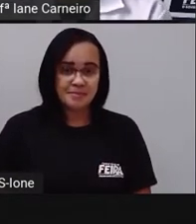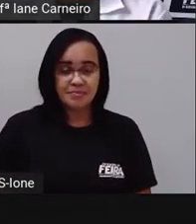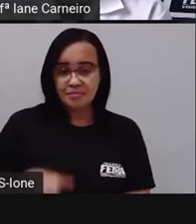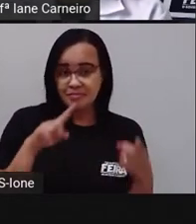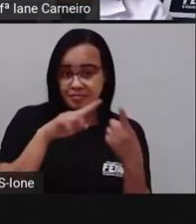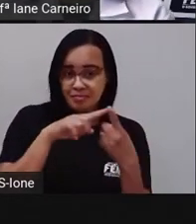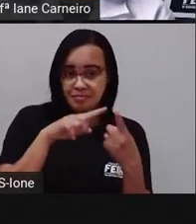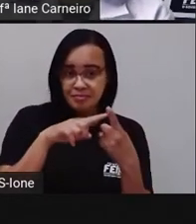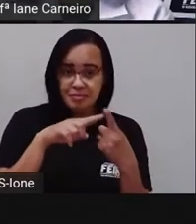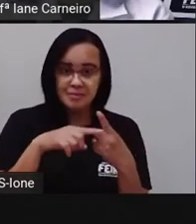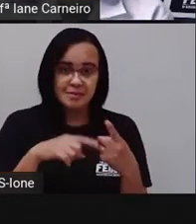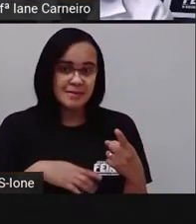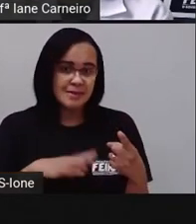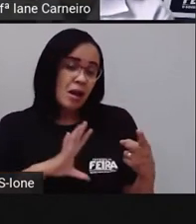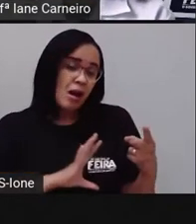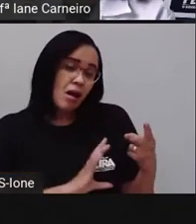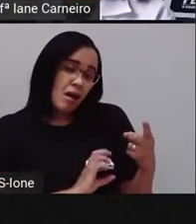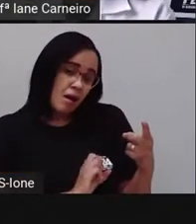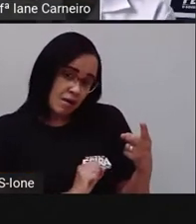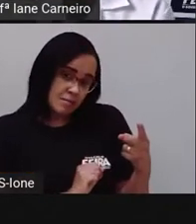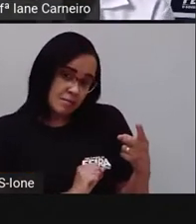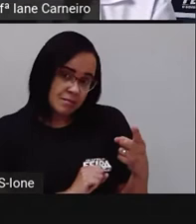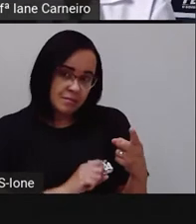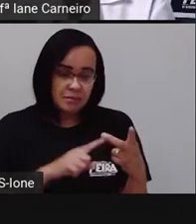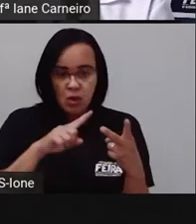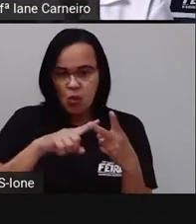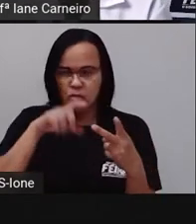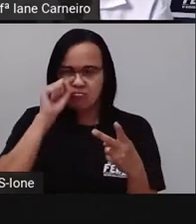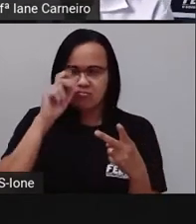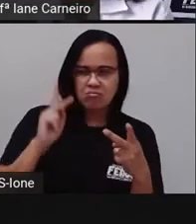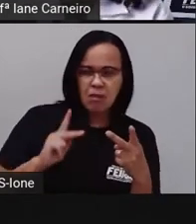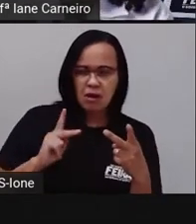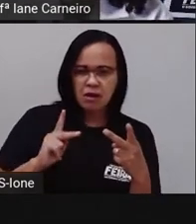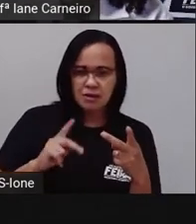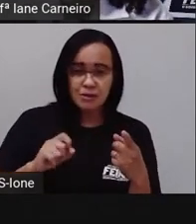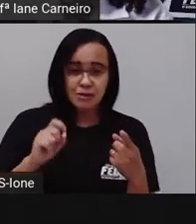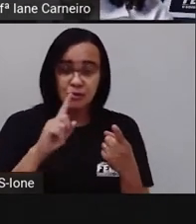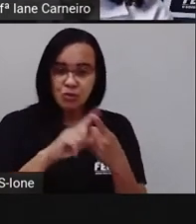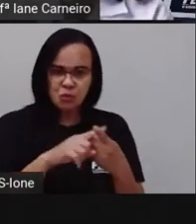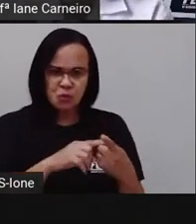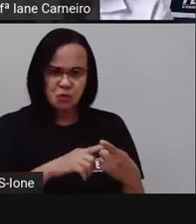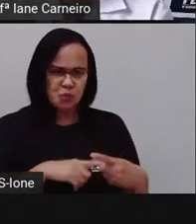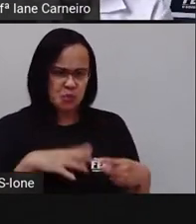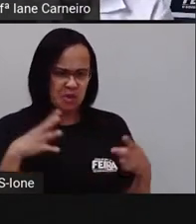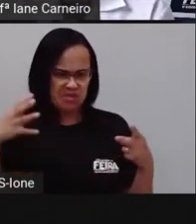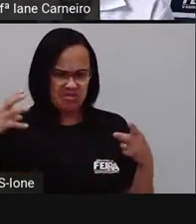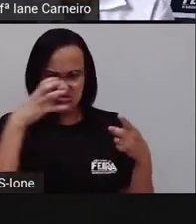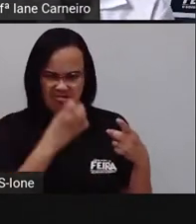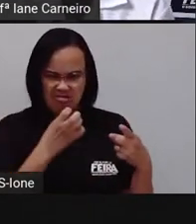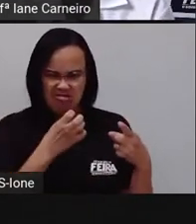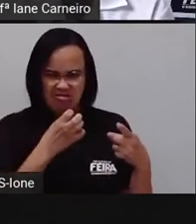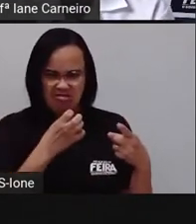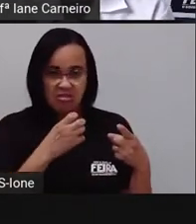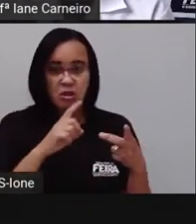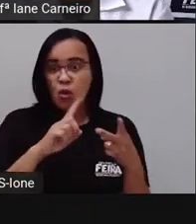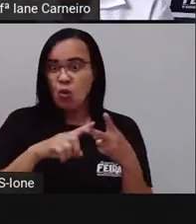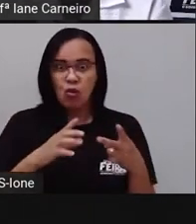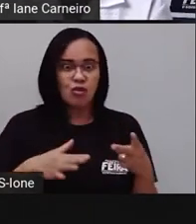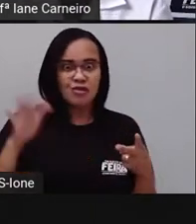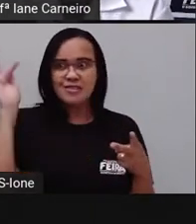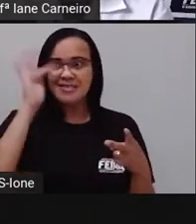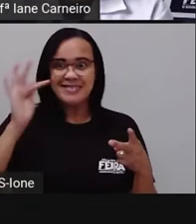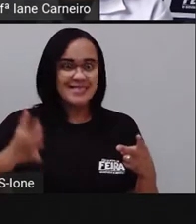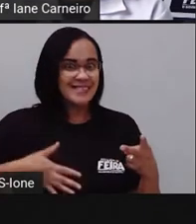Um é moroso, outro é esperto. Um é fechado, outro é aberto.